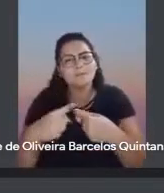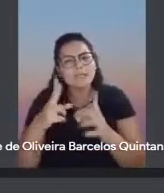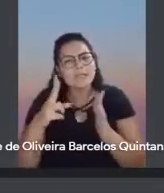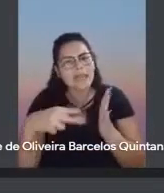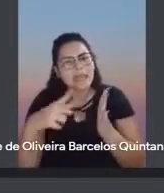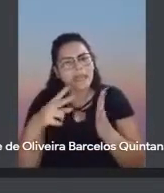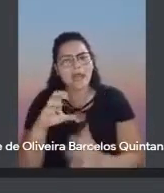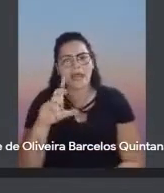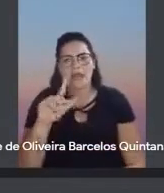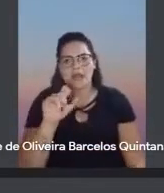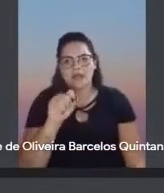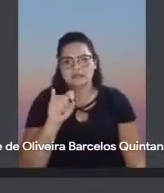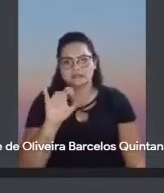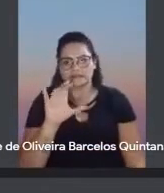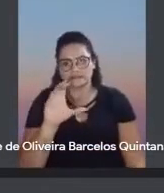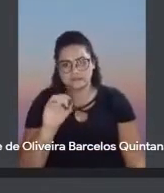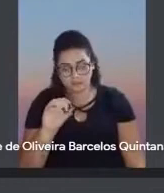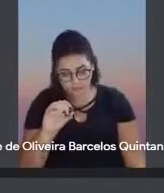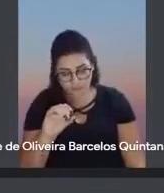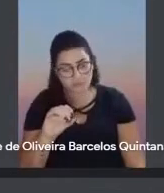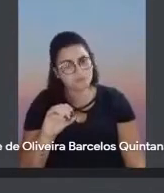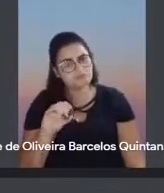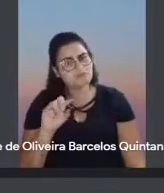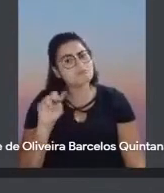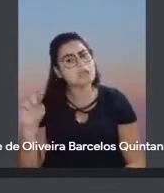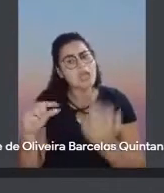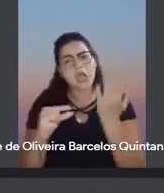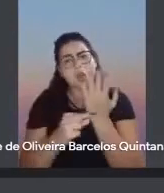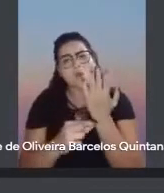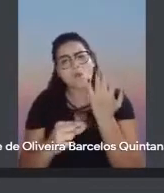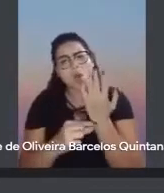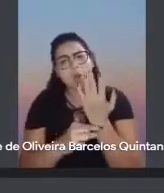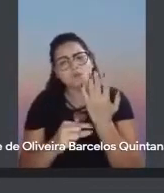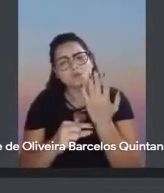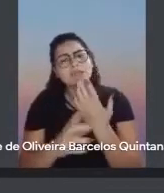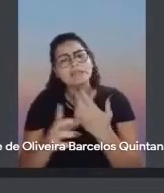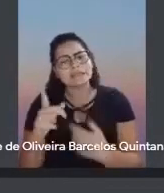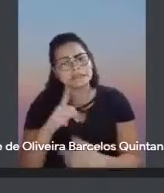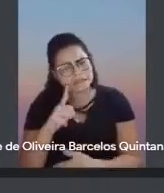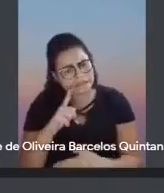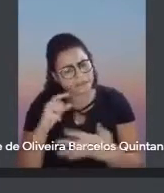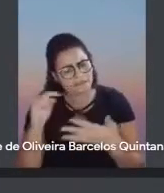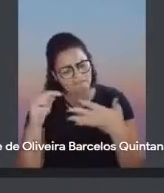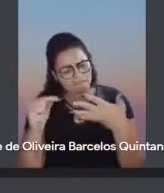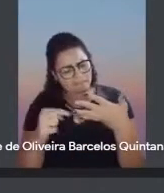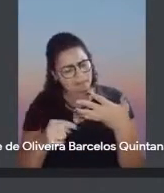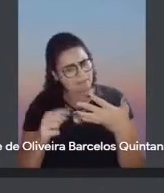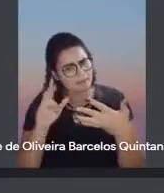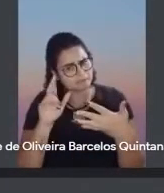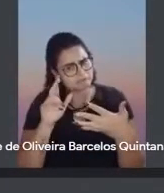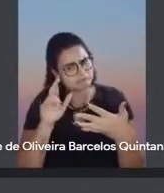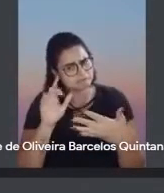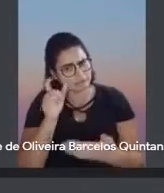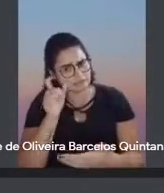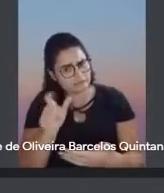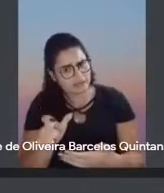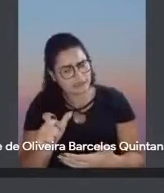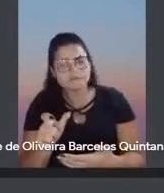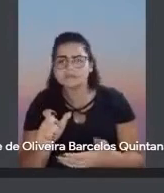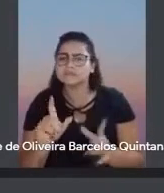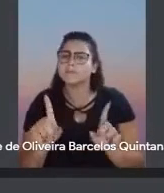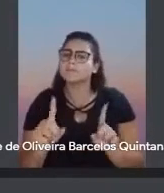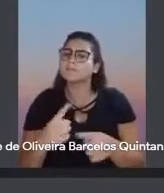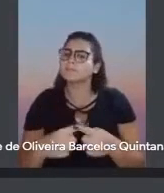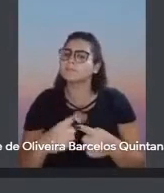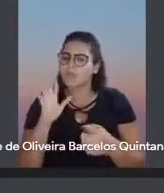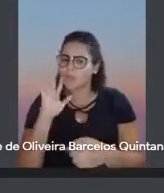algumas colocações, assim, que eu acho que a gente devia parar para escutar. Porque eu penso que hoje a gente fala muito, assim,